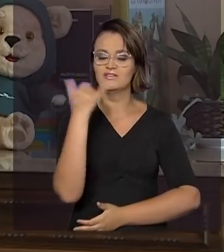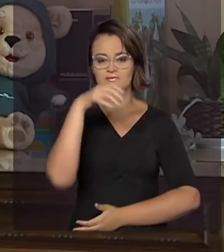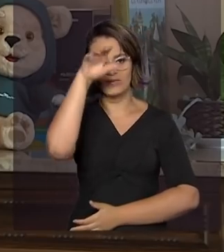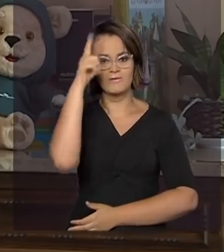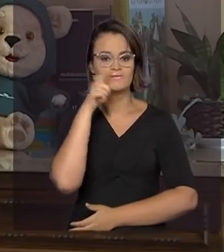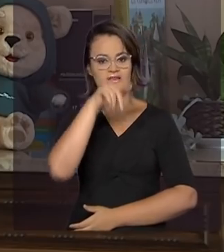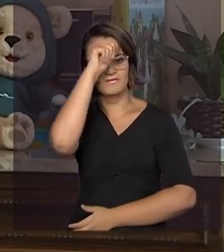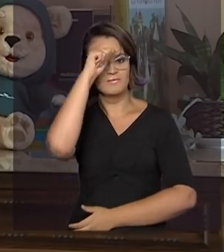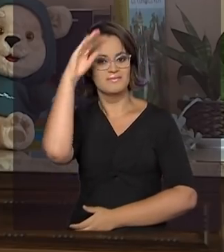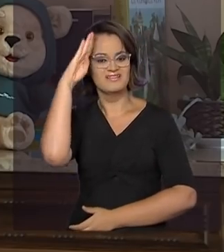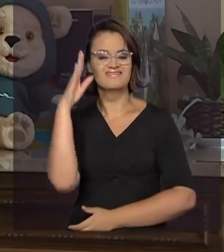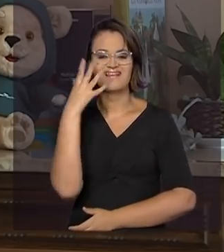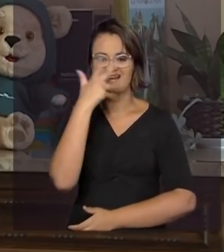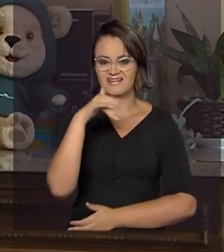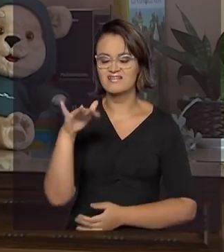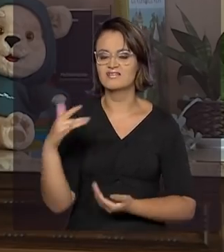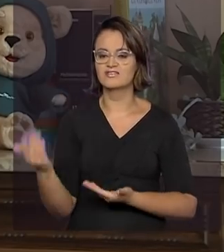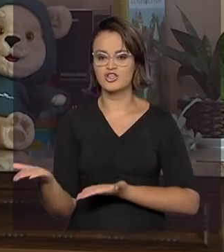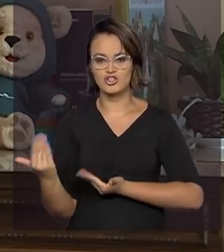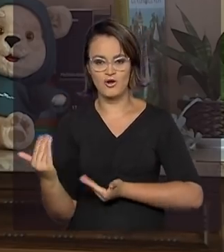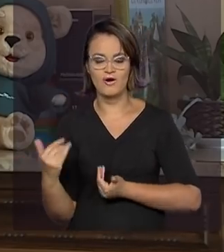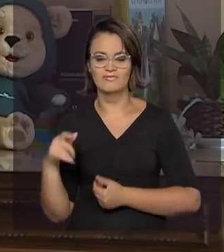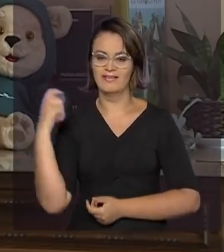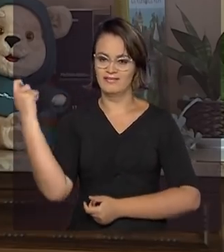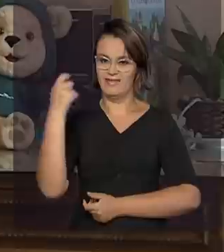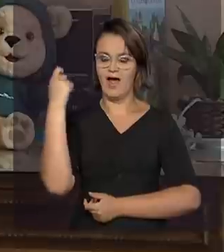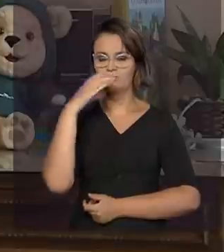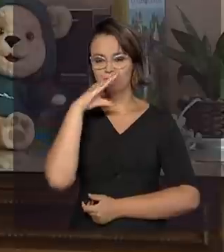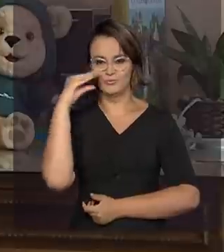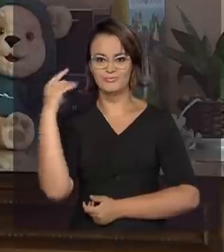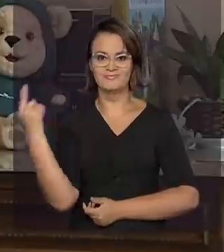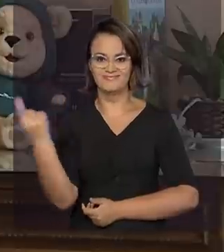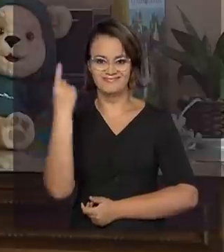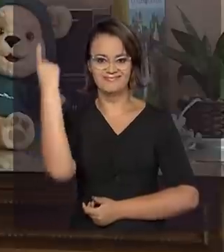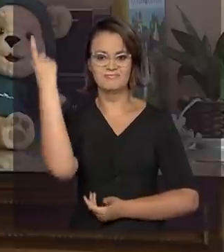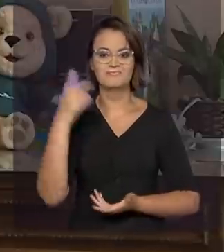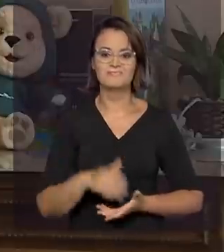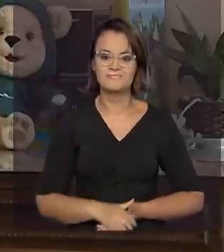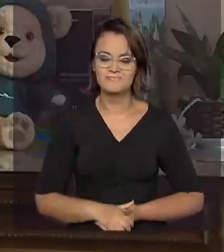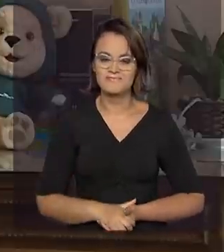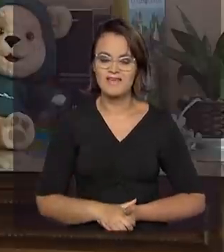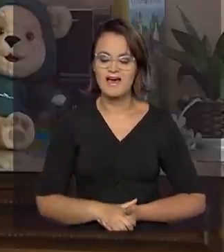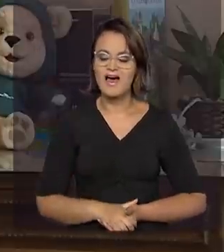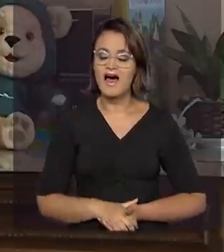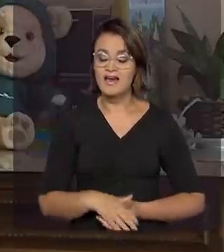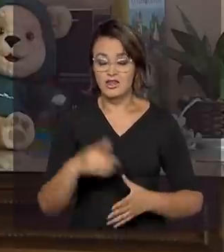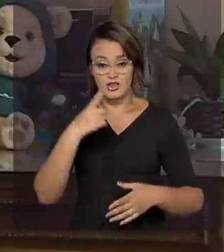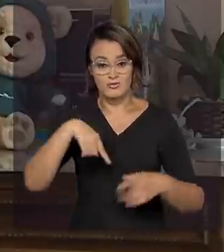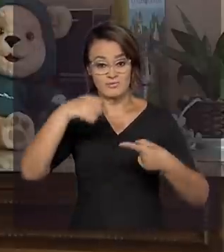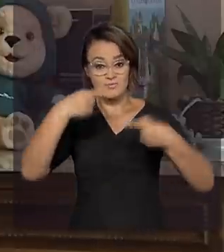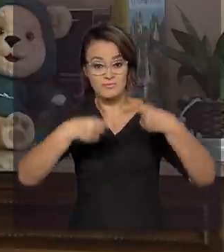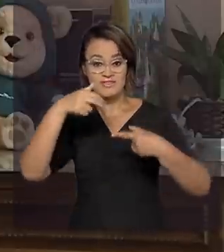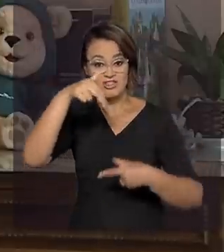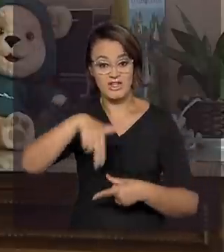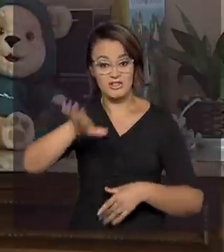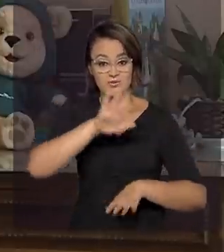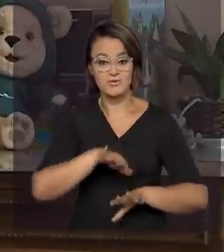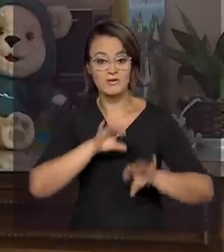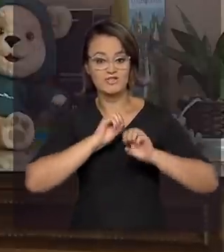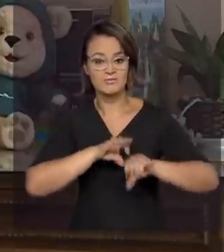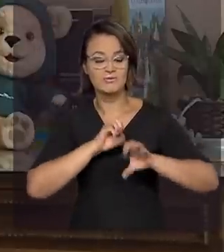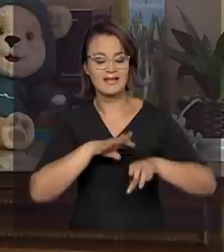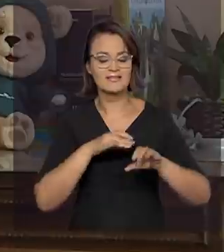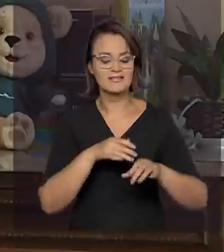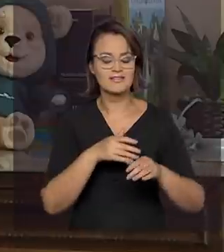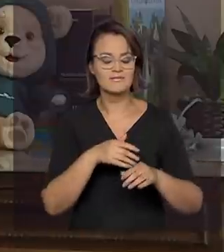alfabetizarmos crianças, jovens e adultos. Enfim, temos uma Política Nacional de Alfabetização baseada